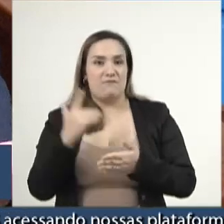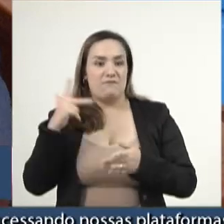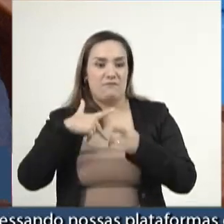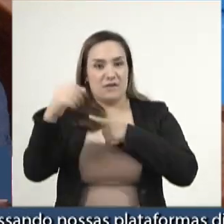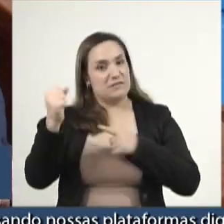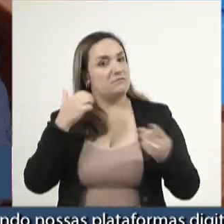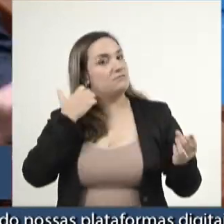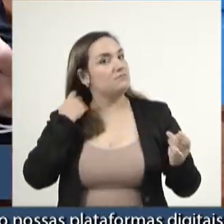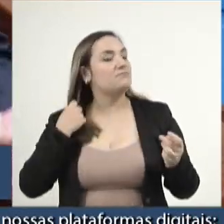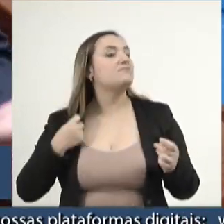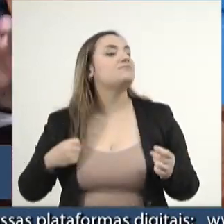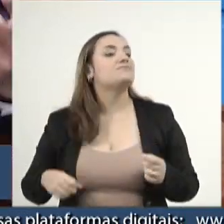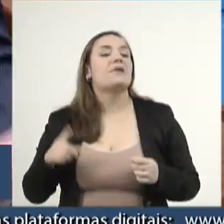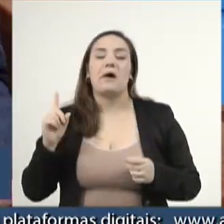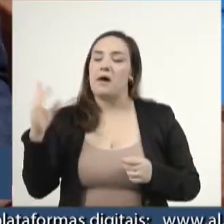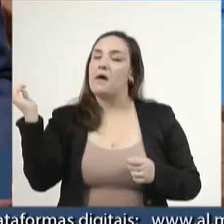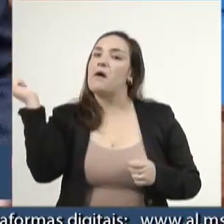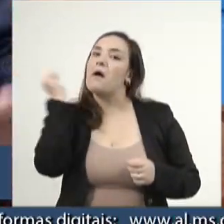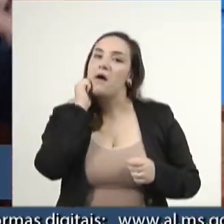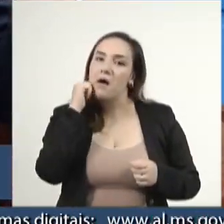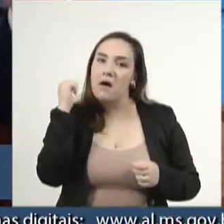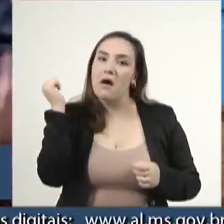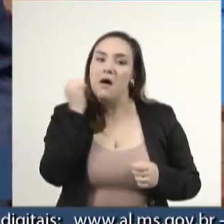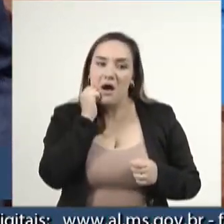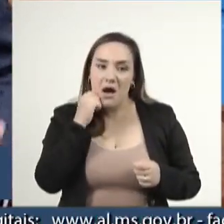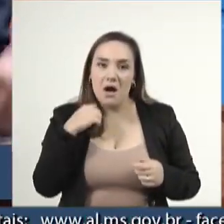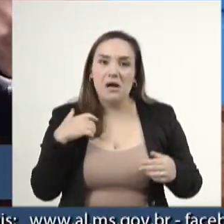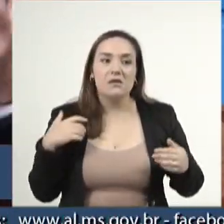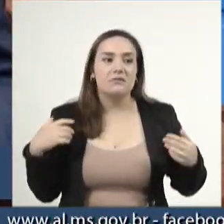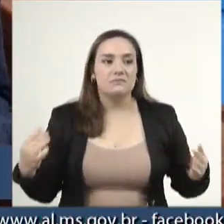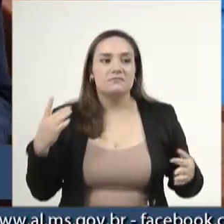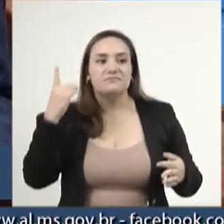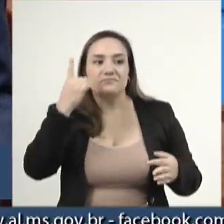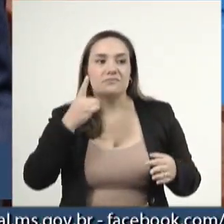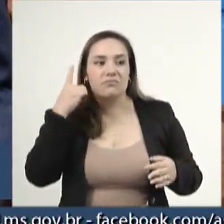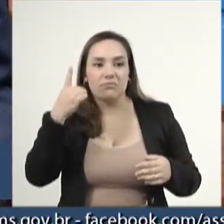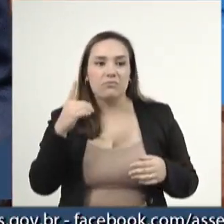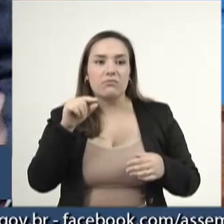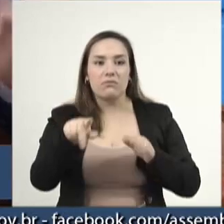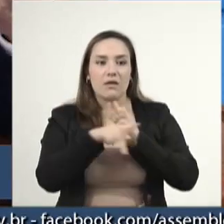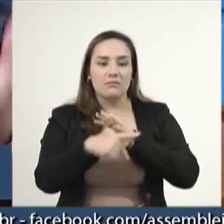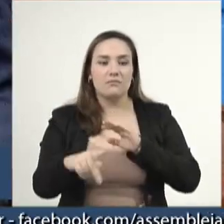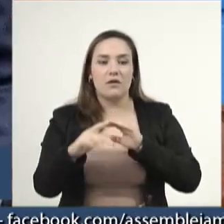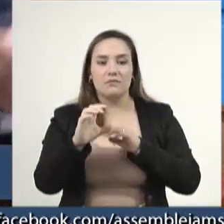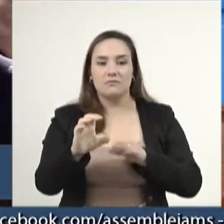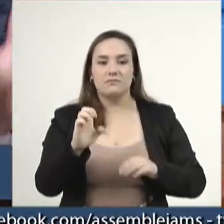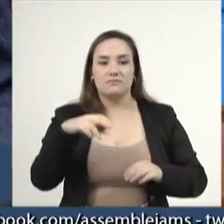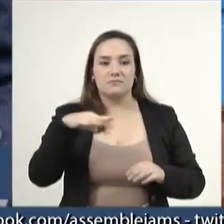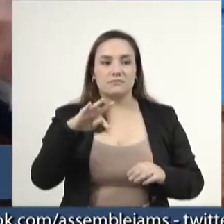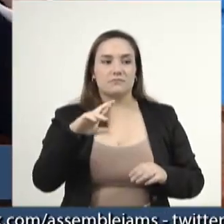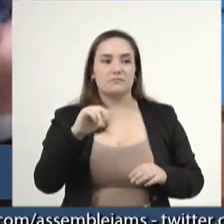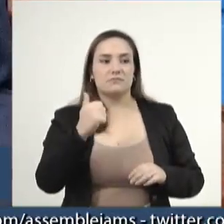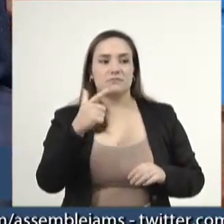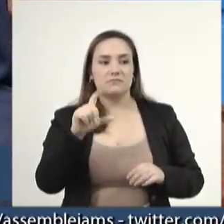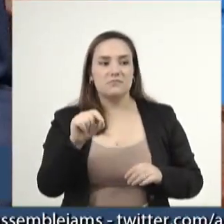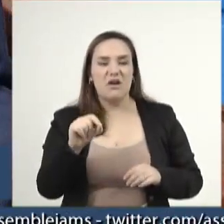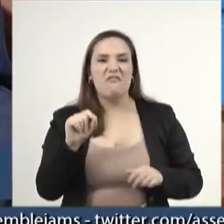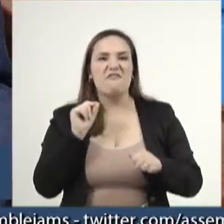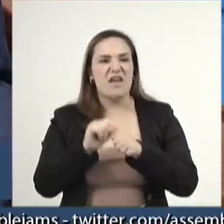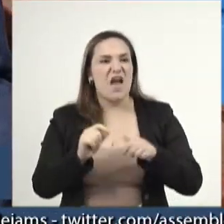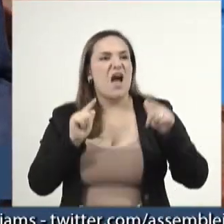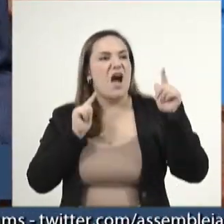Aliás, é muita cara de pau dos deputados do Centrão que votaram, fizeram campanha para o